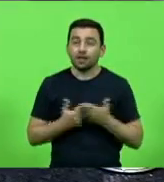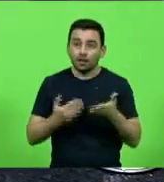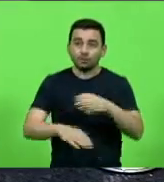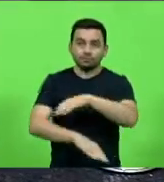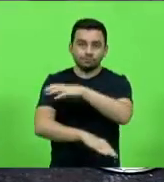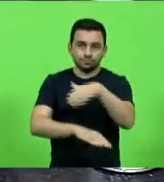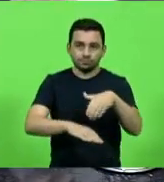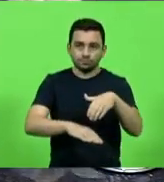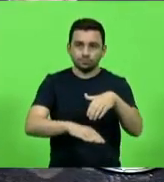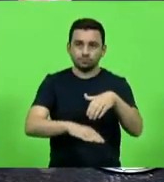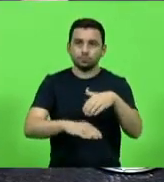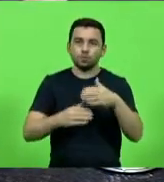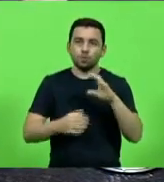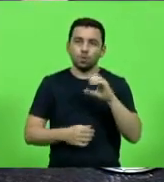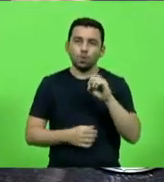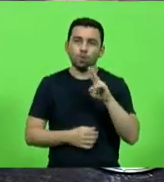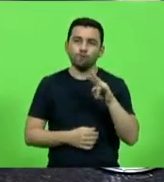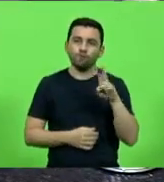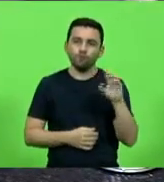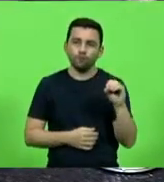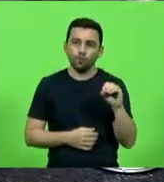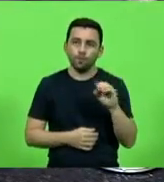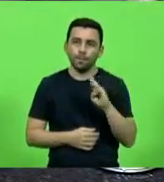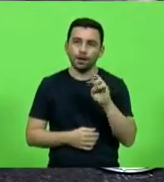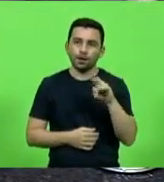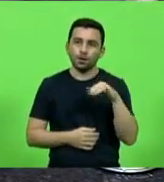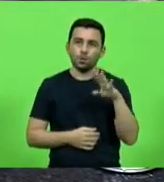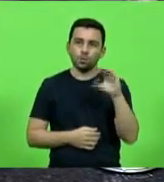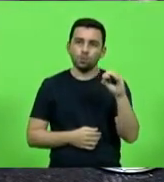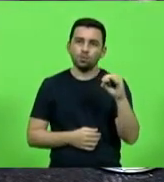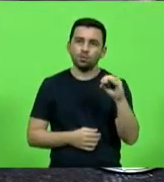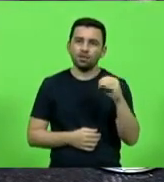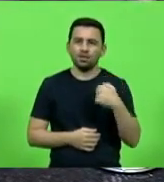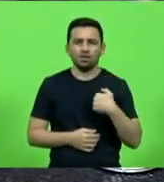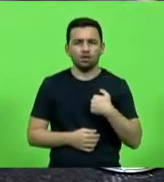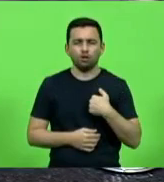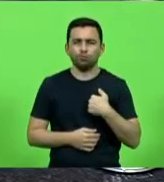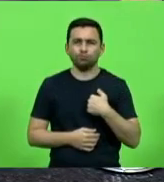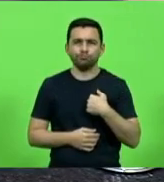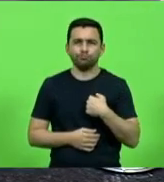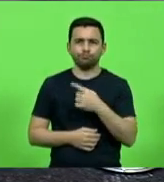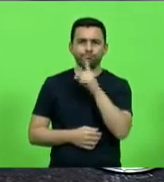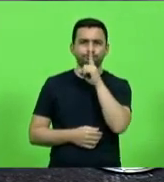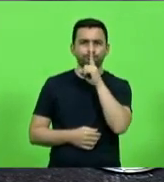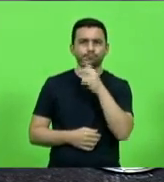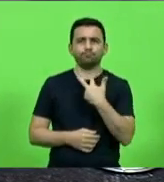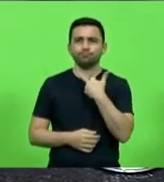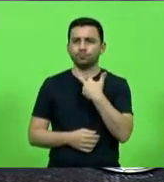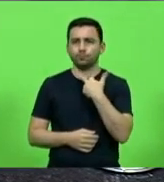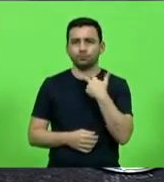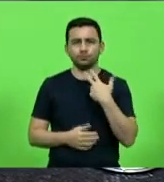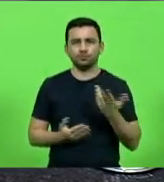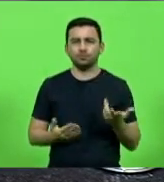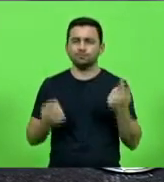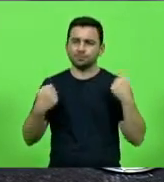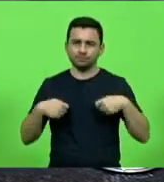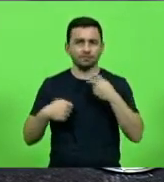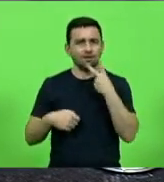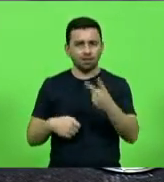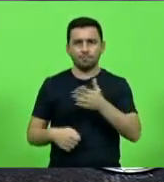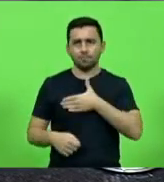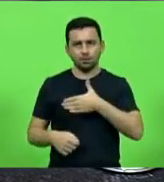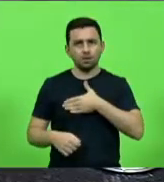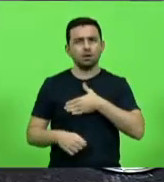Rastro, da Serra do Corvo Branco. Serra do Corvo Branco é essa que eu não posso ficar calado aqui, aonde ela faz parte da minha